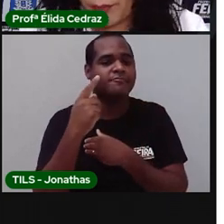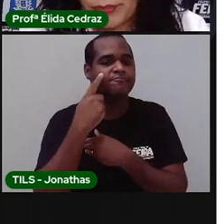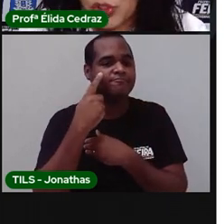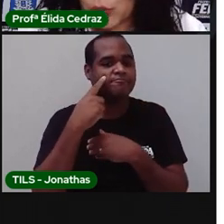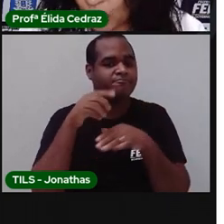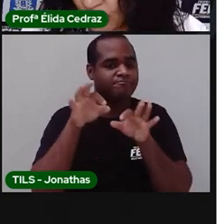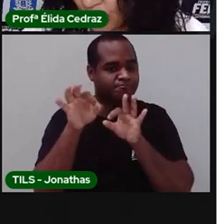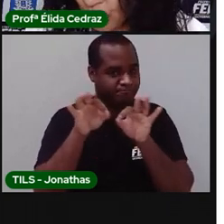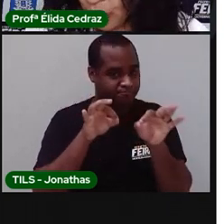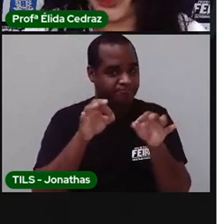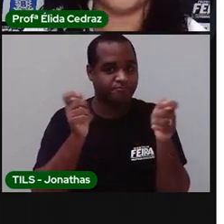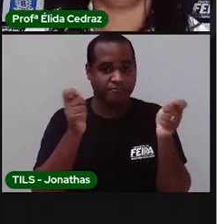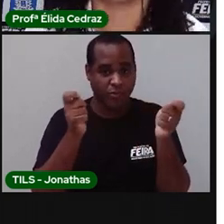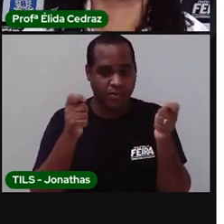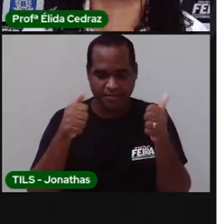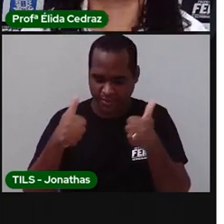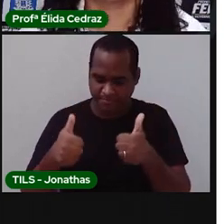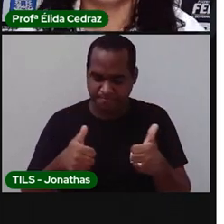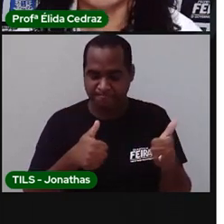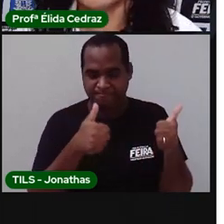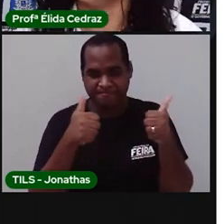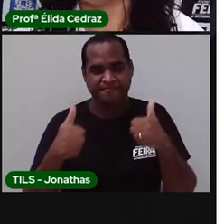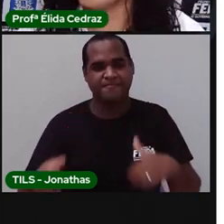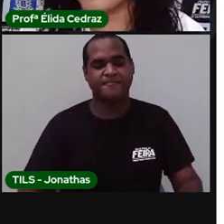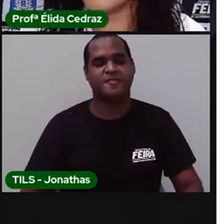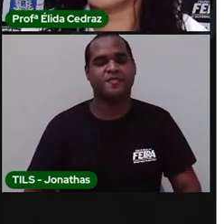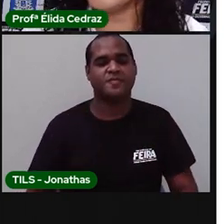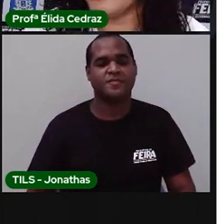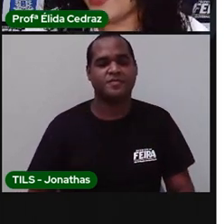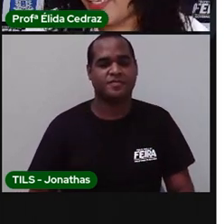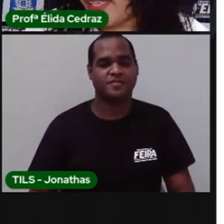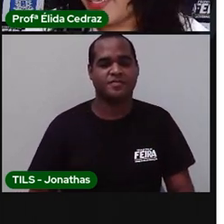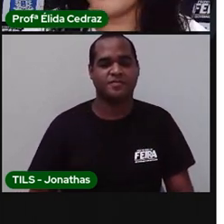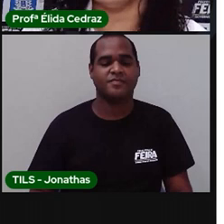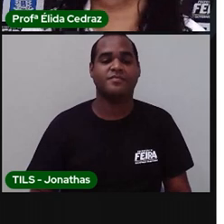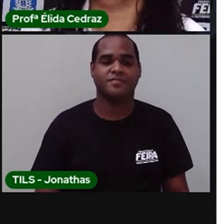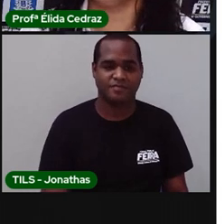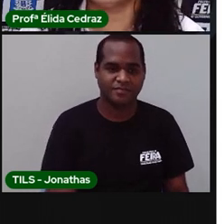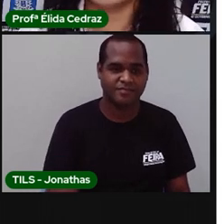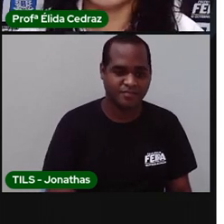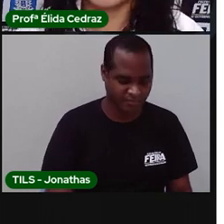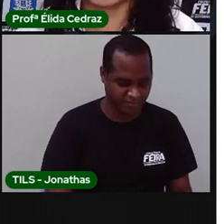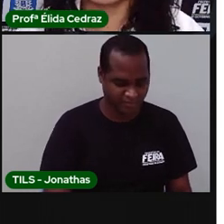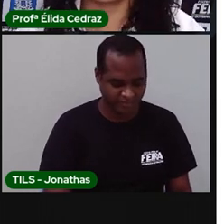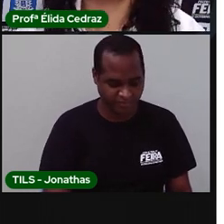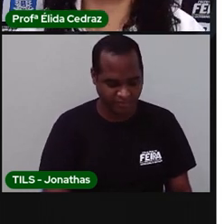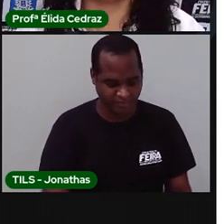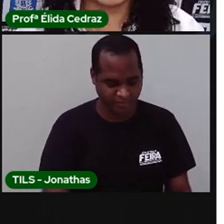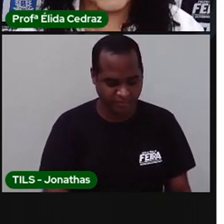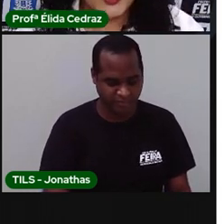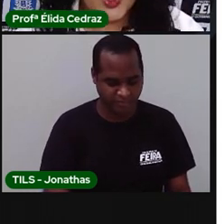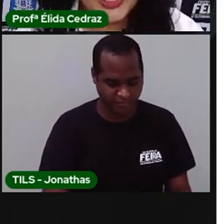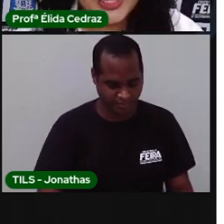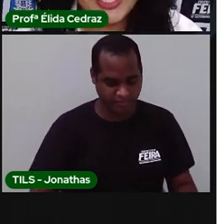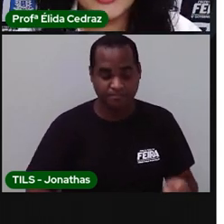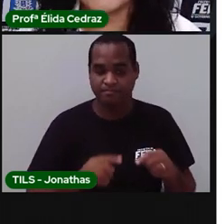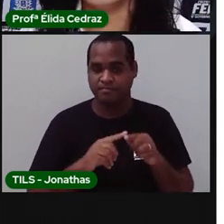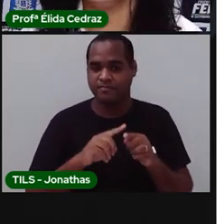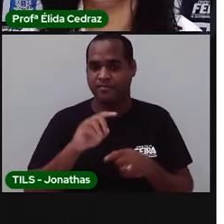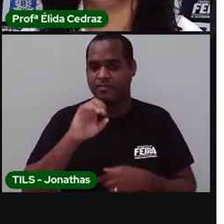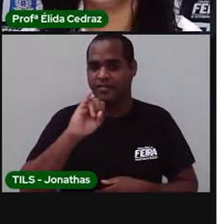que a PRO misturou tudo. letra I, J,